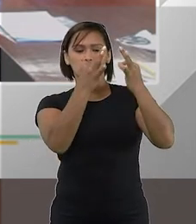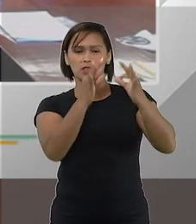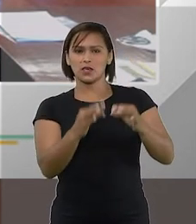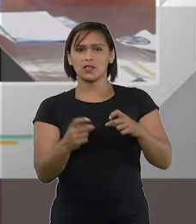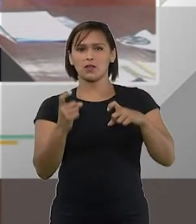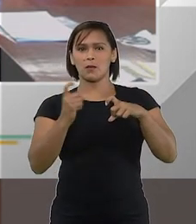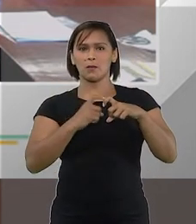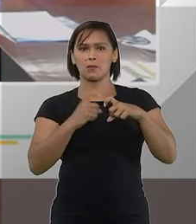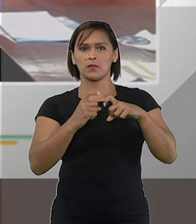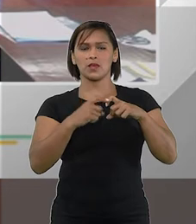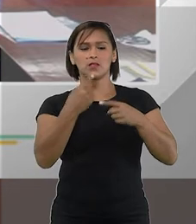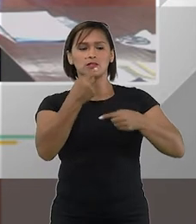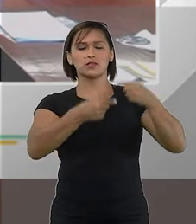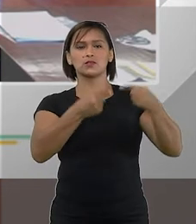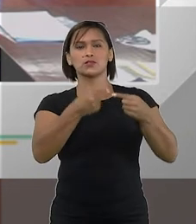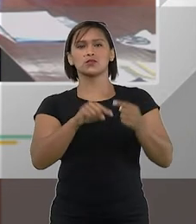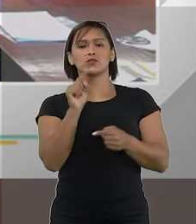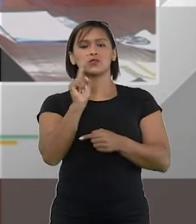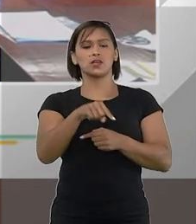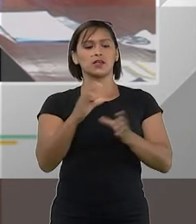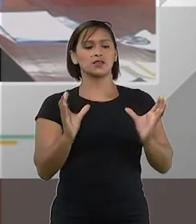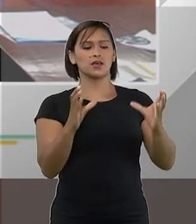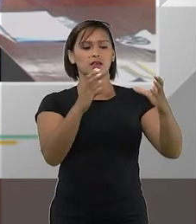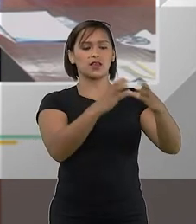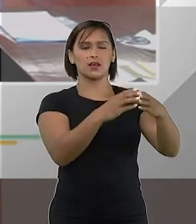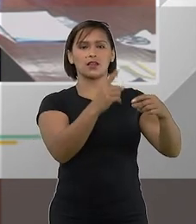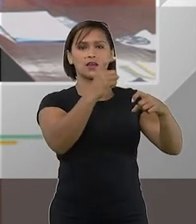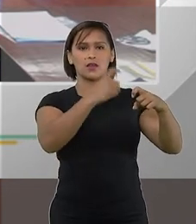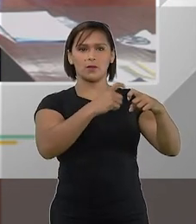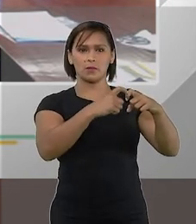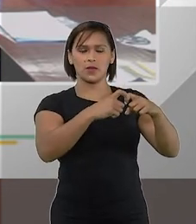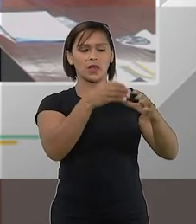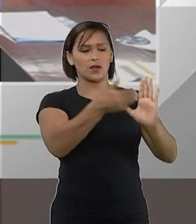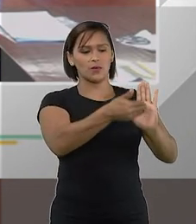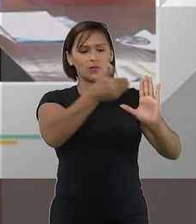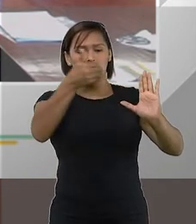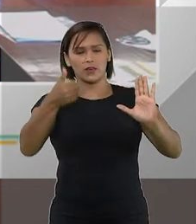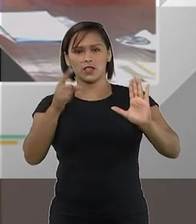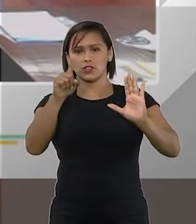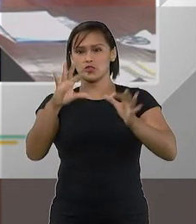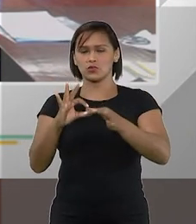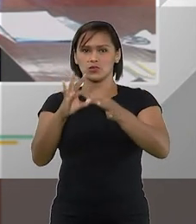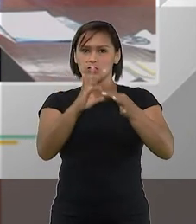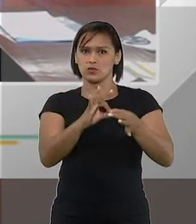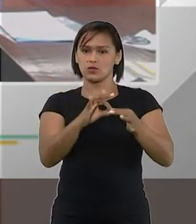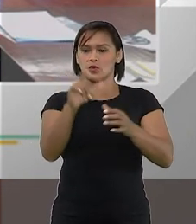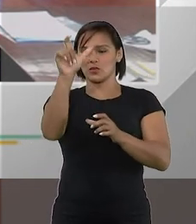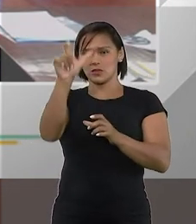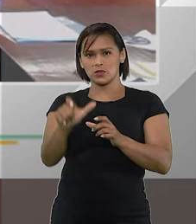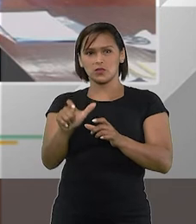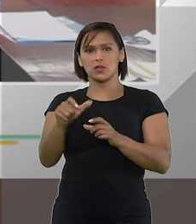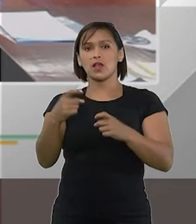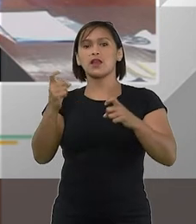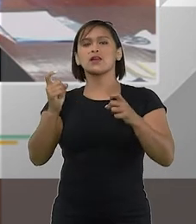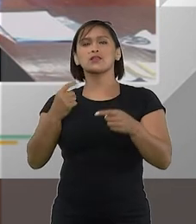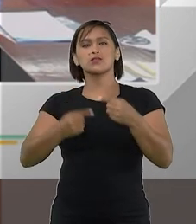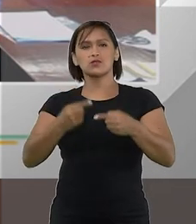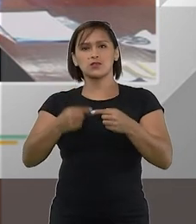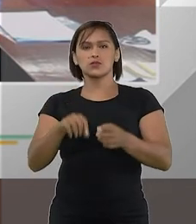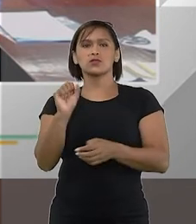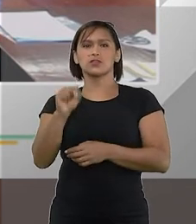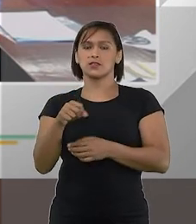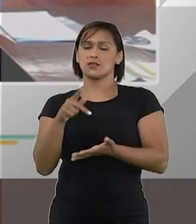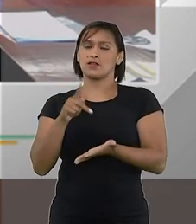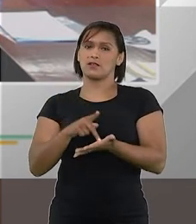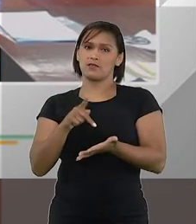médicos e que se discutia se aquele centro de diagnóstico era uma retirada de um dos sócios e que se discutia exatamente isso